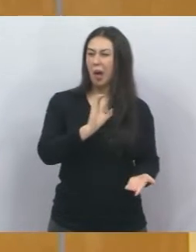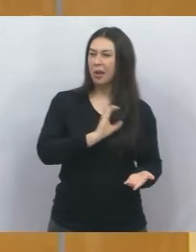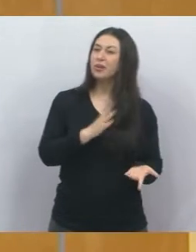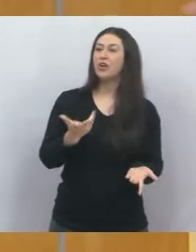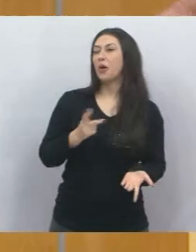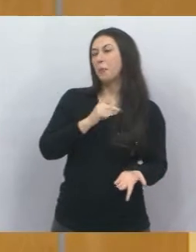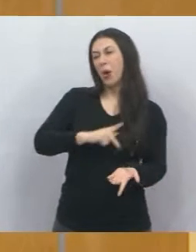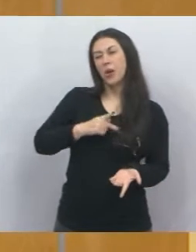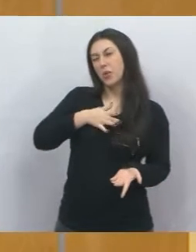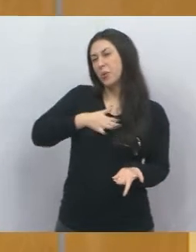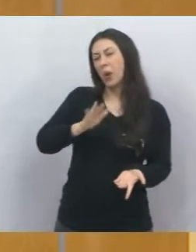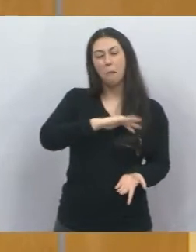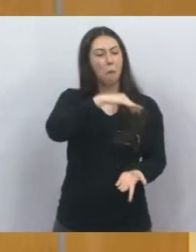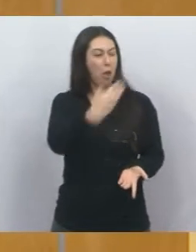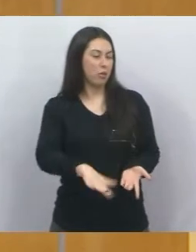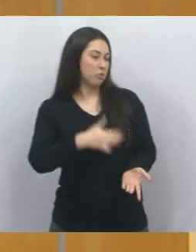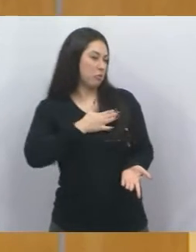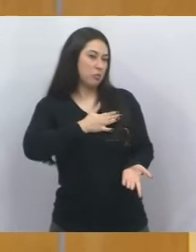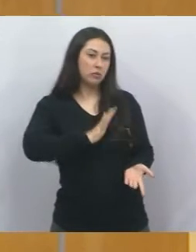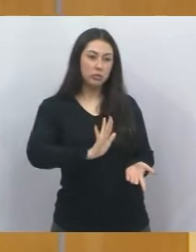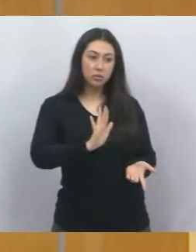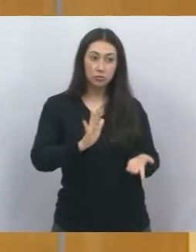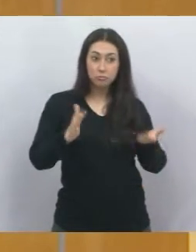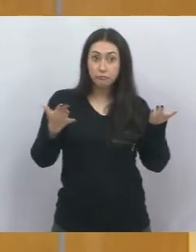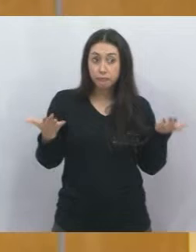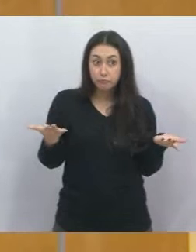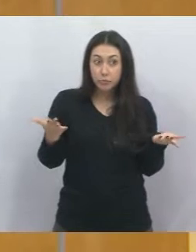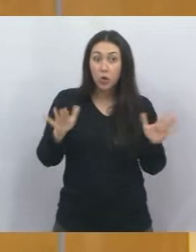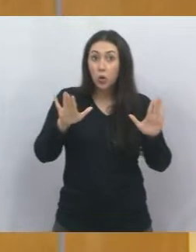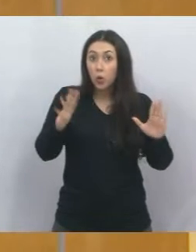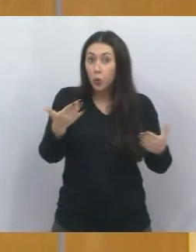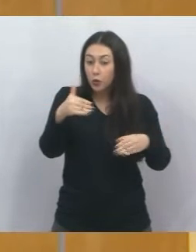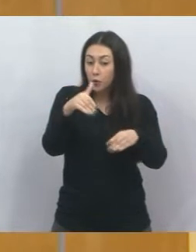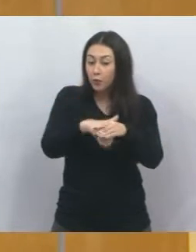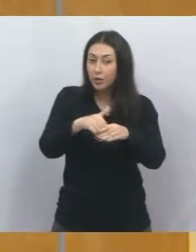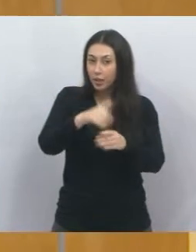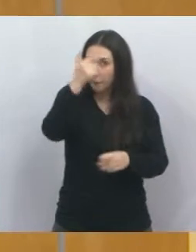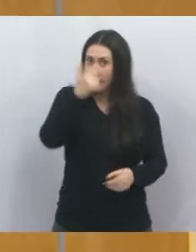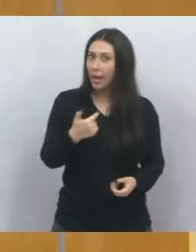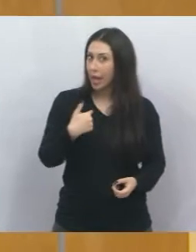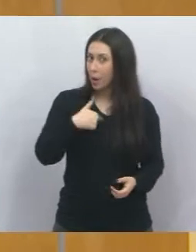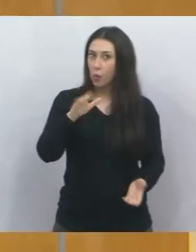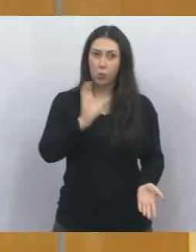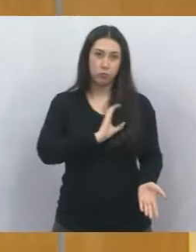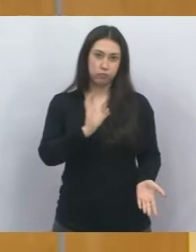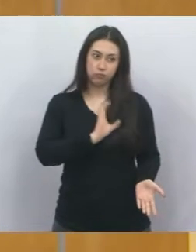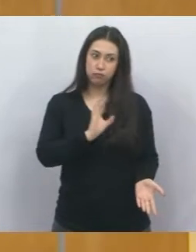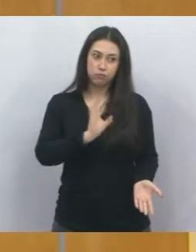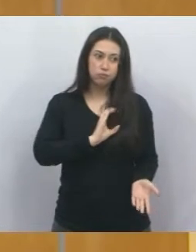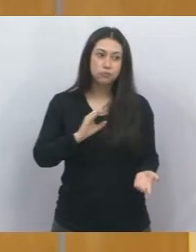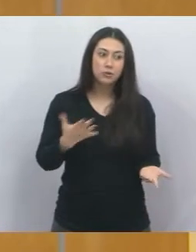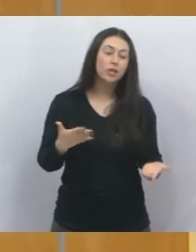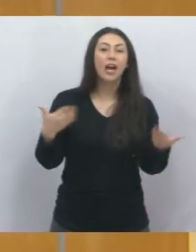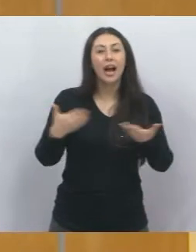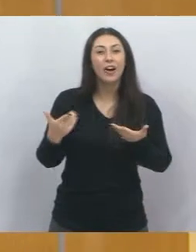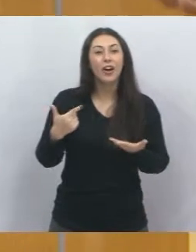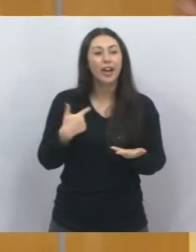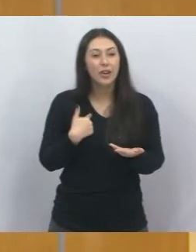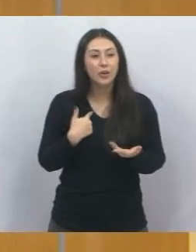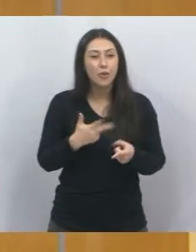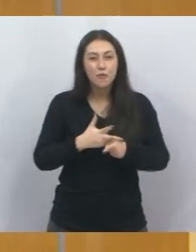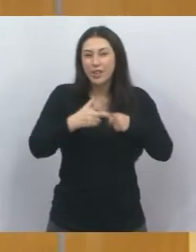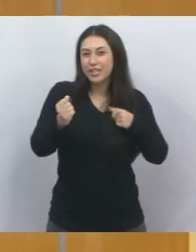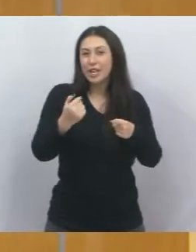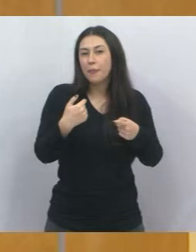palmeirense não vai gostar, o Santista não vai gostar. Quando votaram em mim, sabiam que eu era corintiano. Agora eu ganhei, eu tenho que me